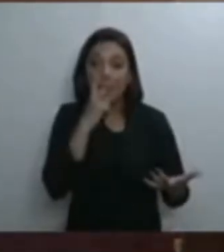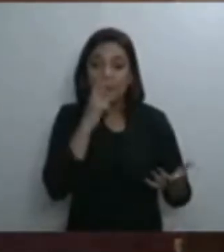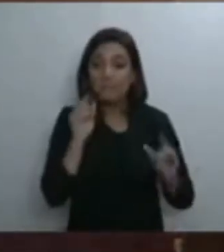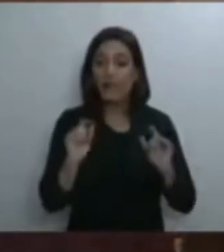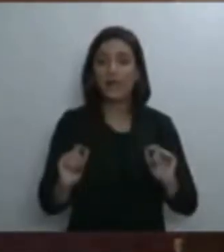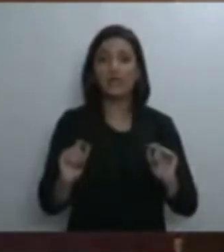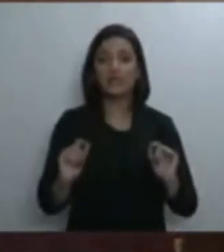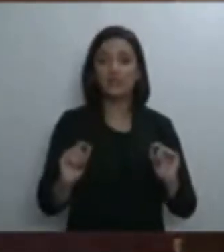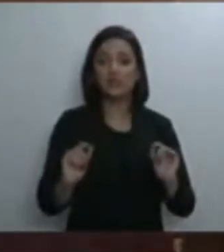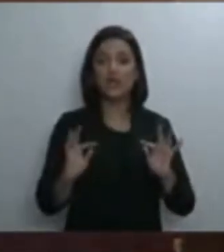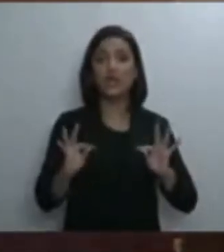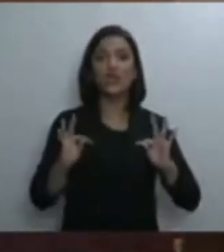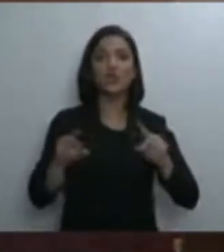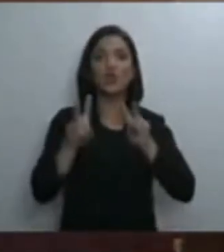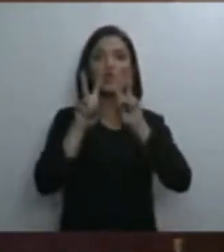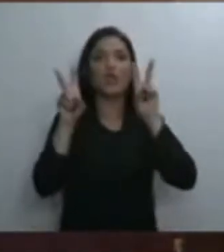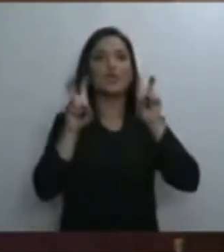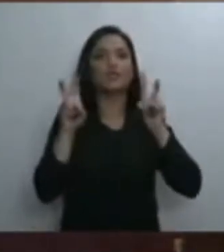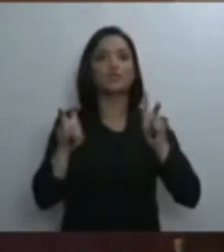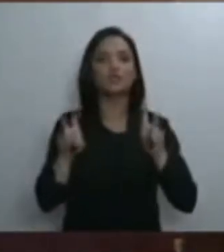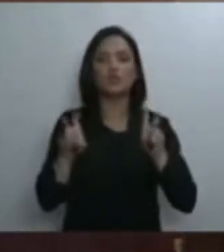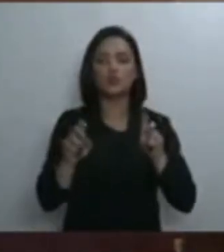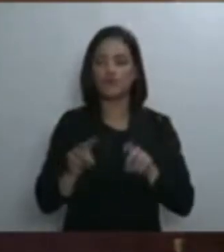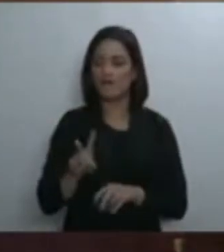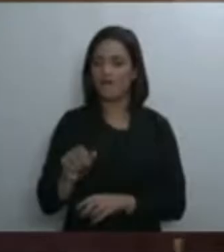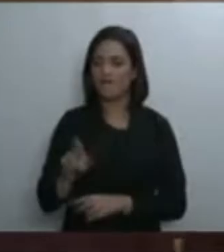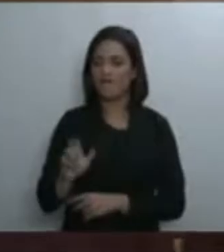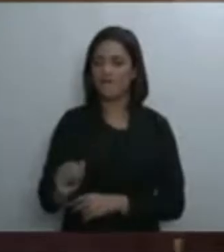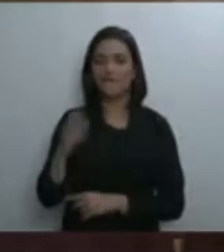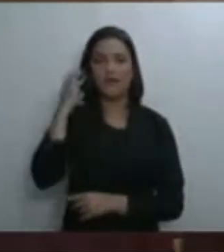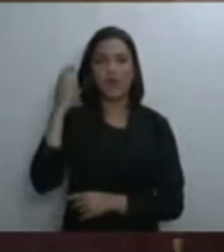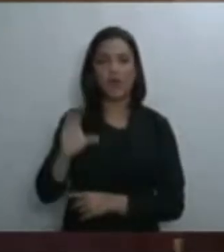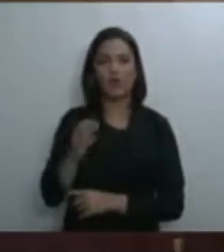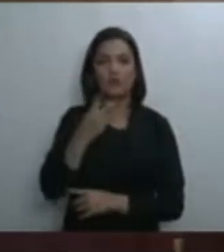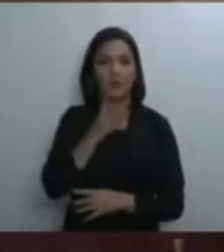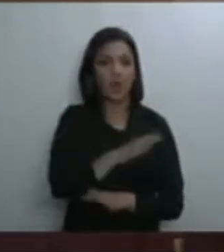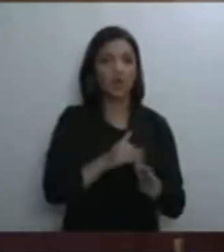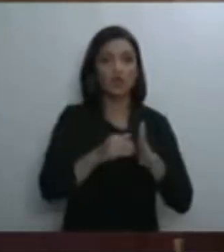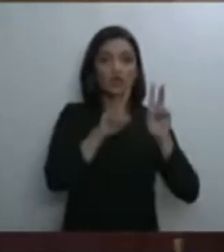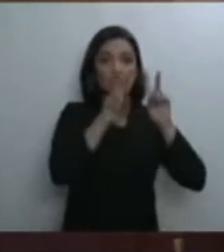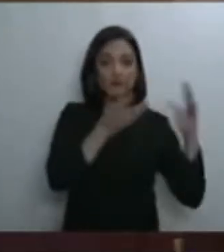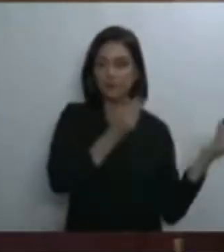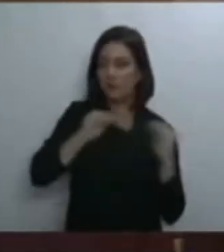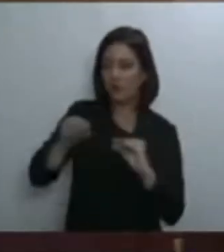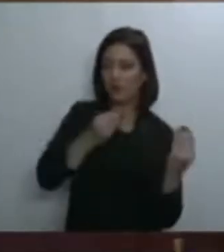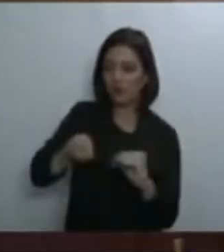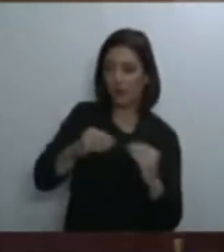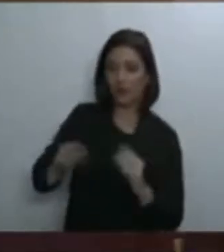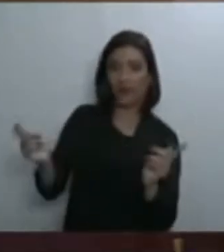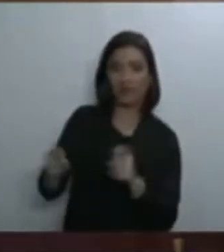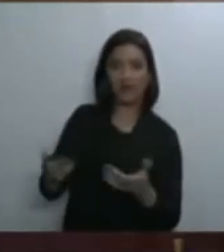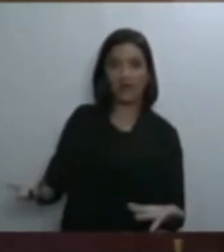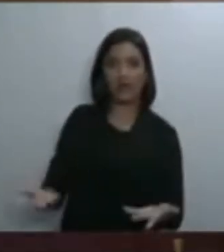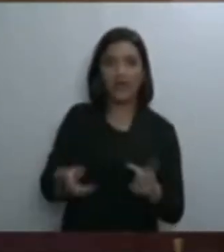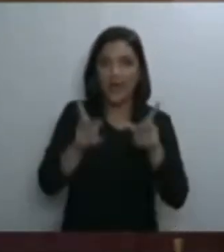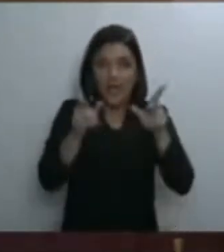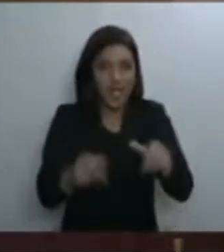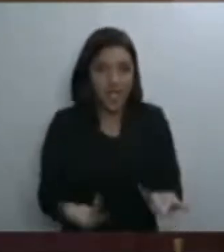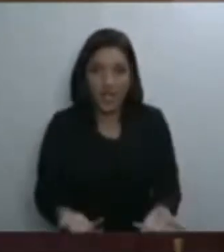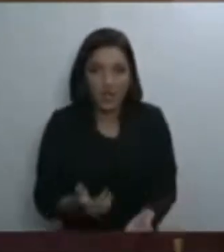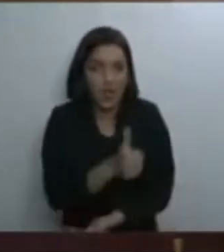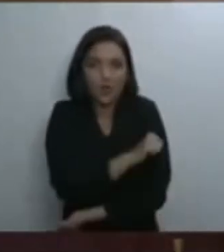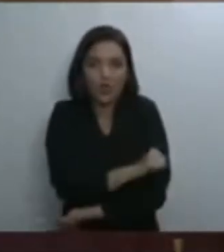tudo na vara, como também nesta sétima vara do Rio de Janeiro. Nós temos tido casos em que tem se